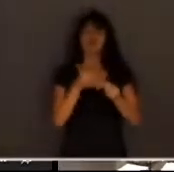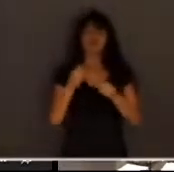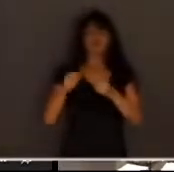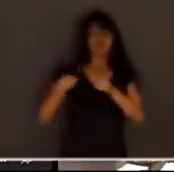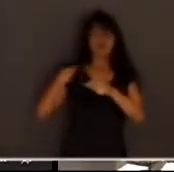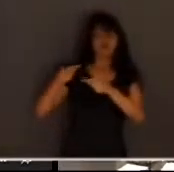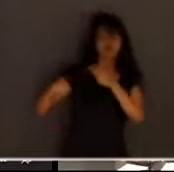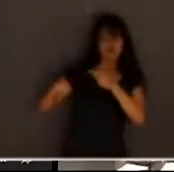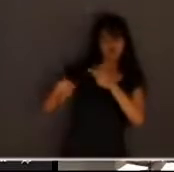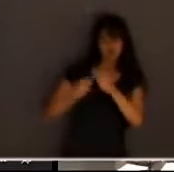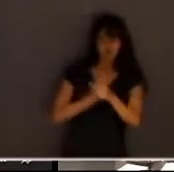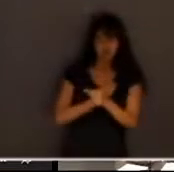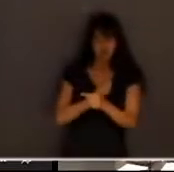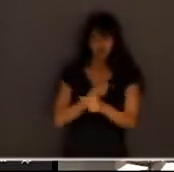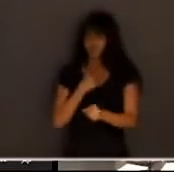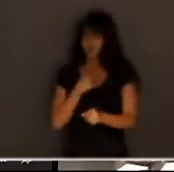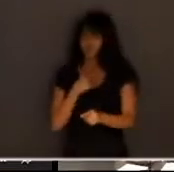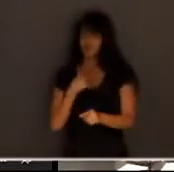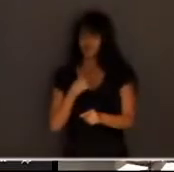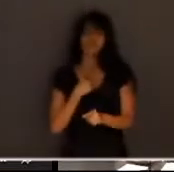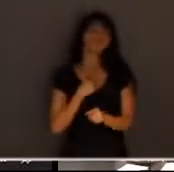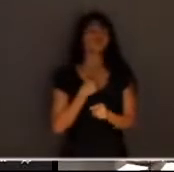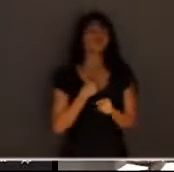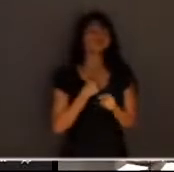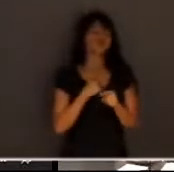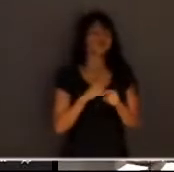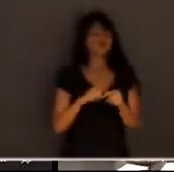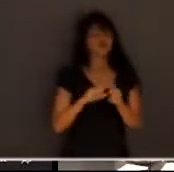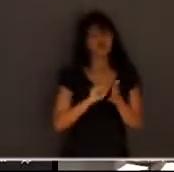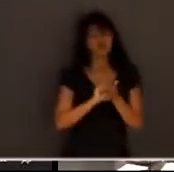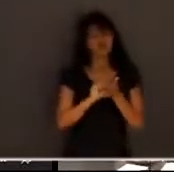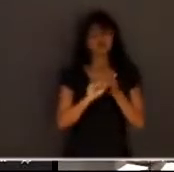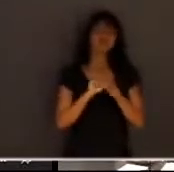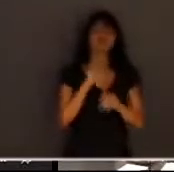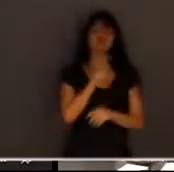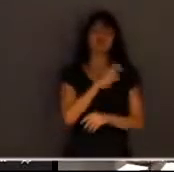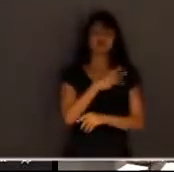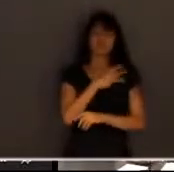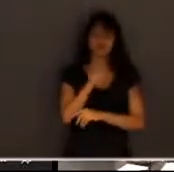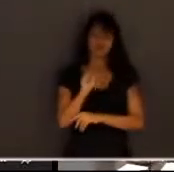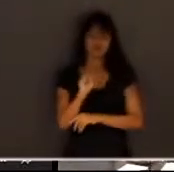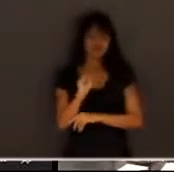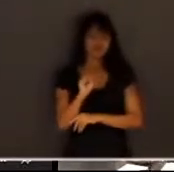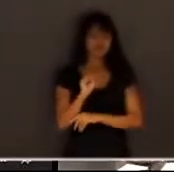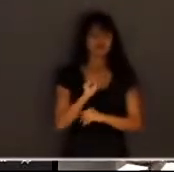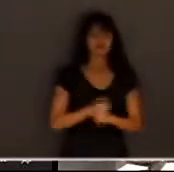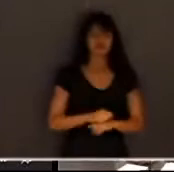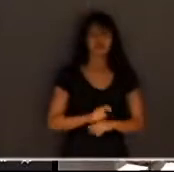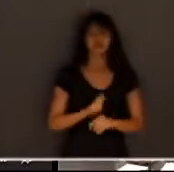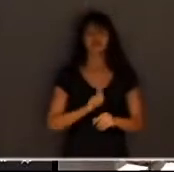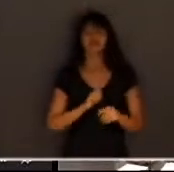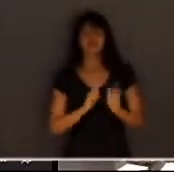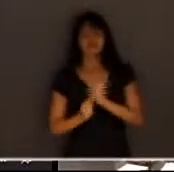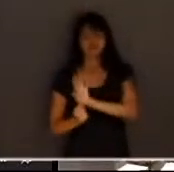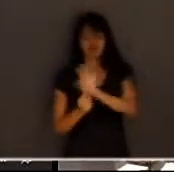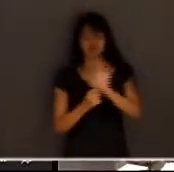da construção federal no seu inciso 38 traz a instituição do tribunal do júri